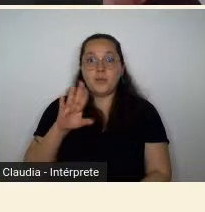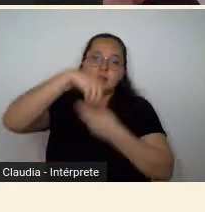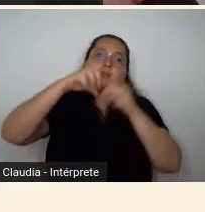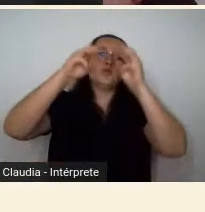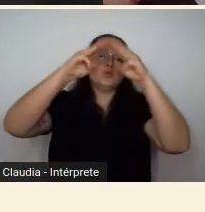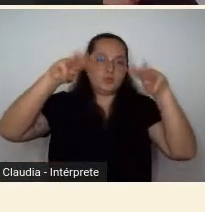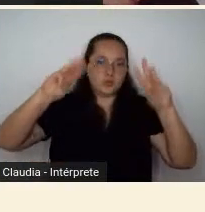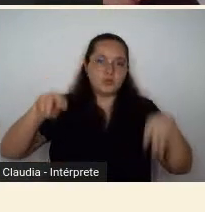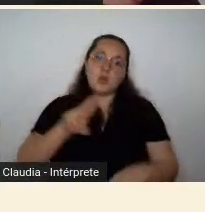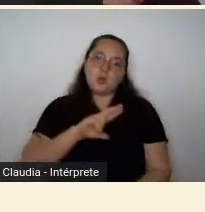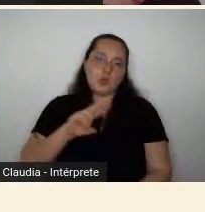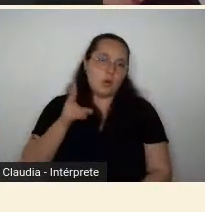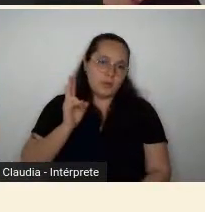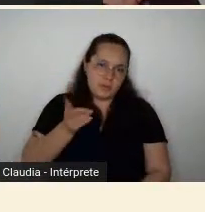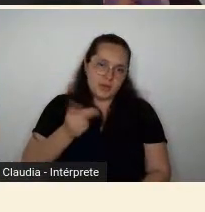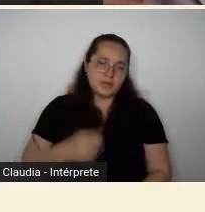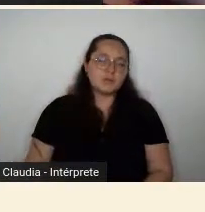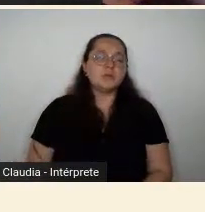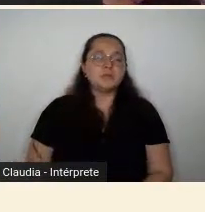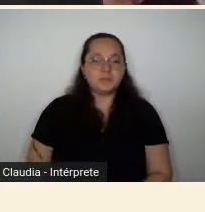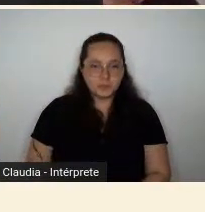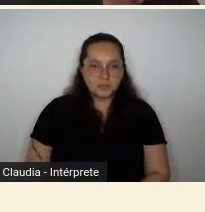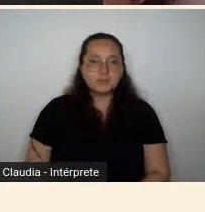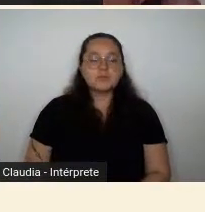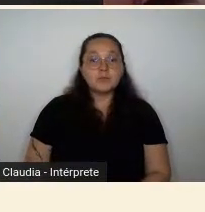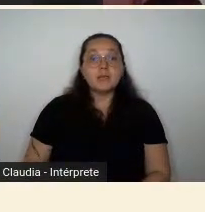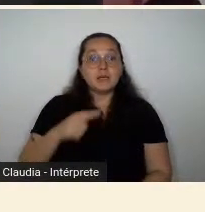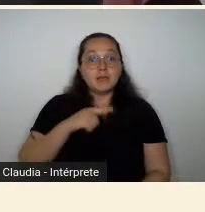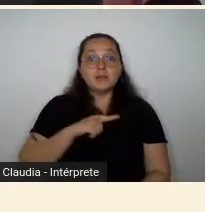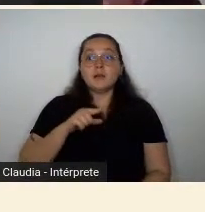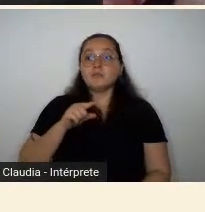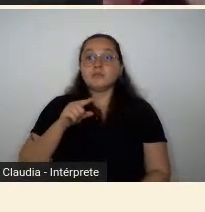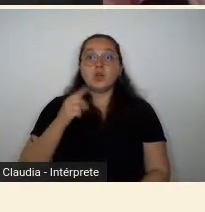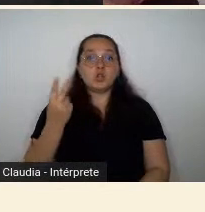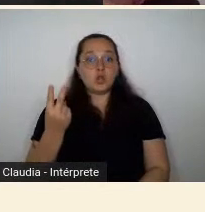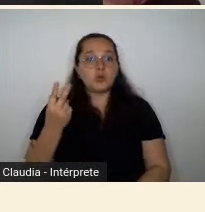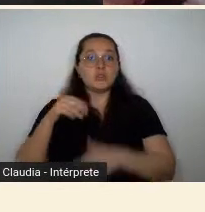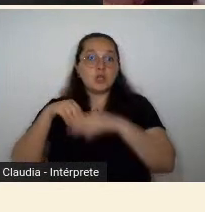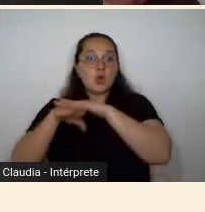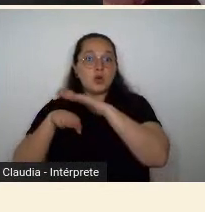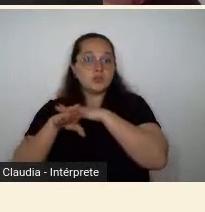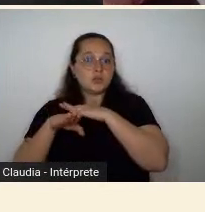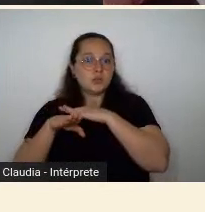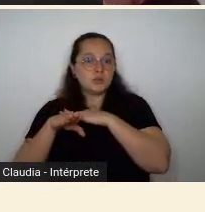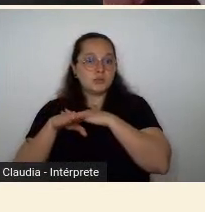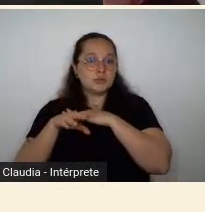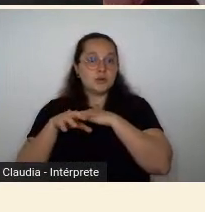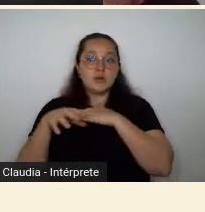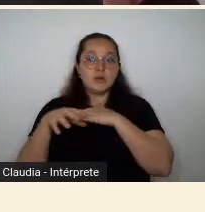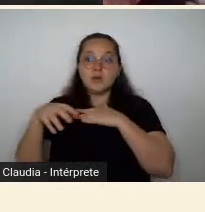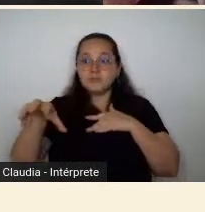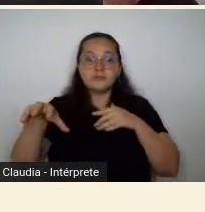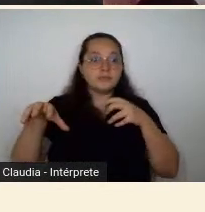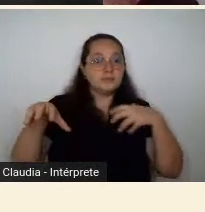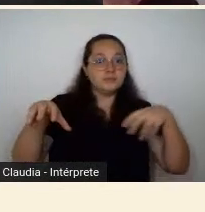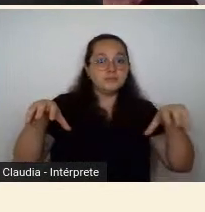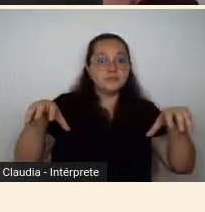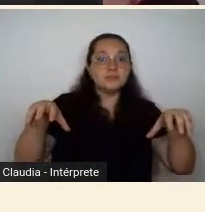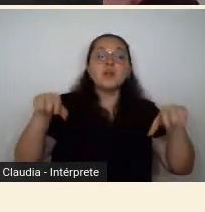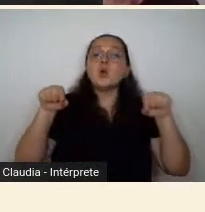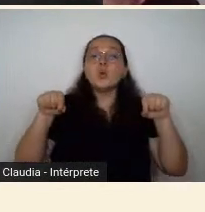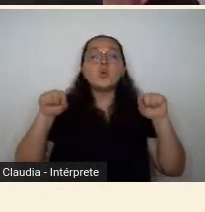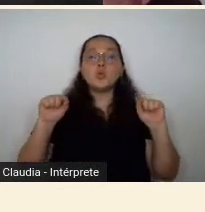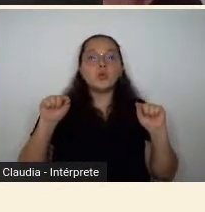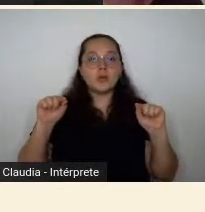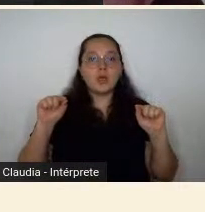são atos, né, enfim, são dois colecionadores e tudo o que eles têm que estão sendo considerados os bens importantes